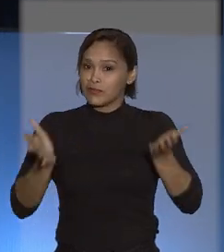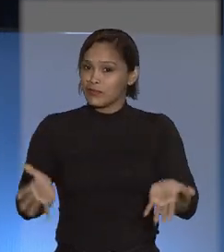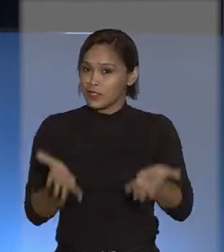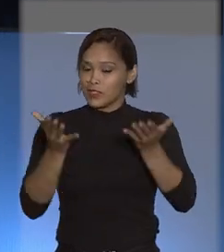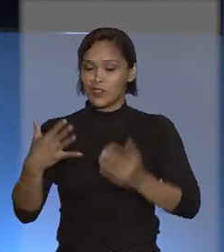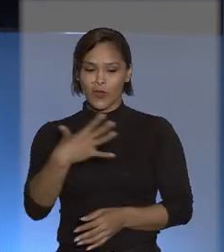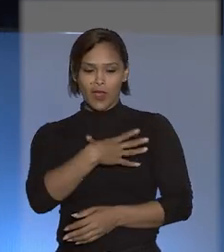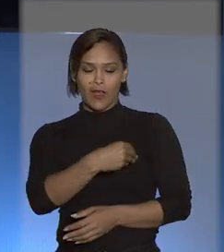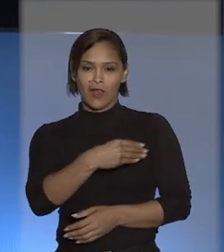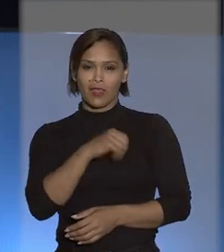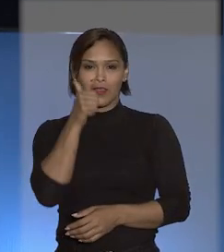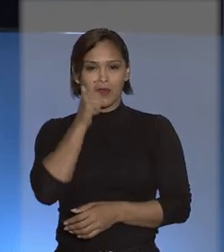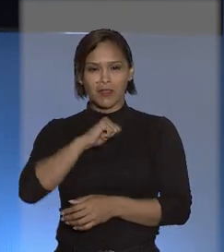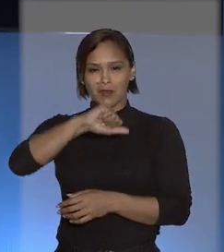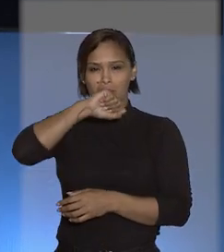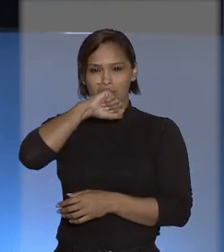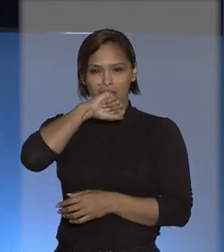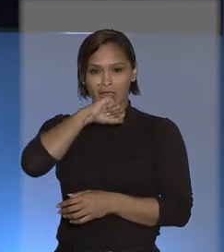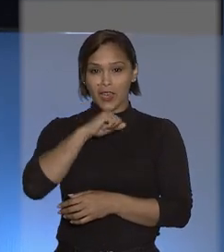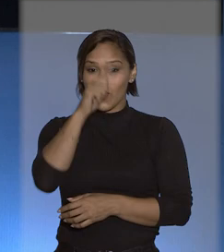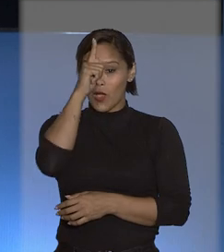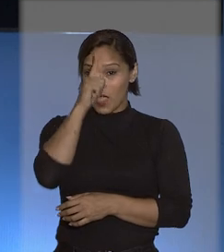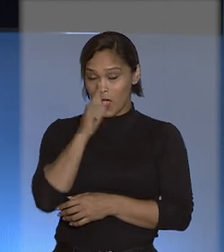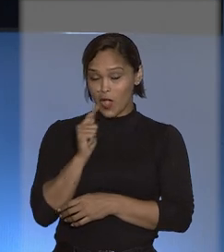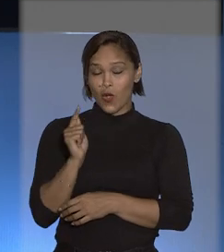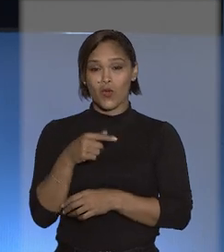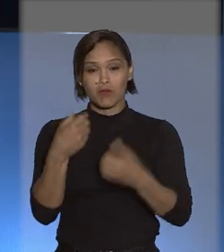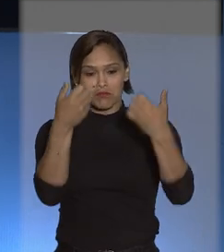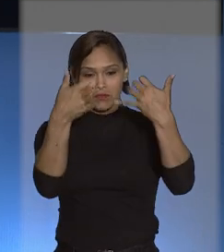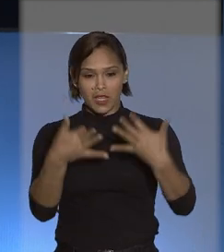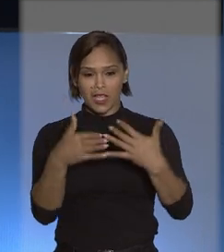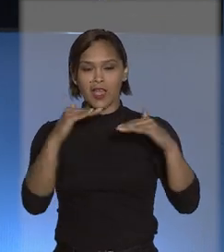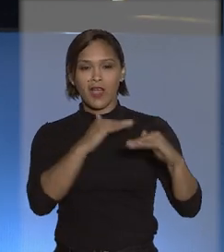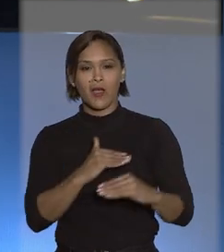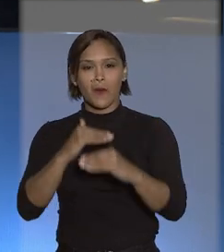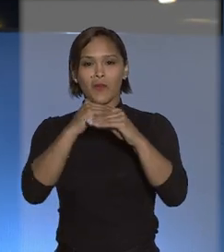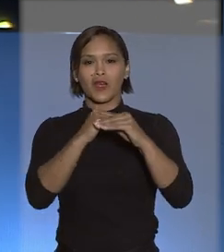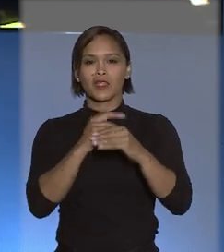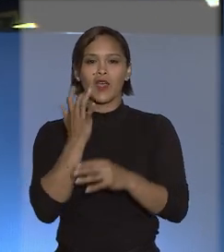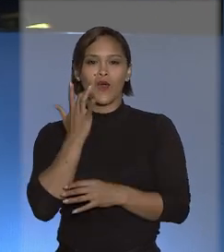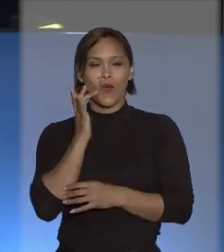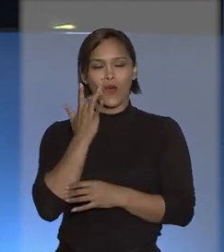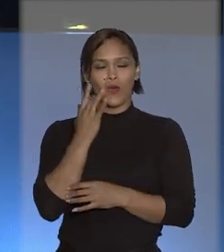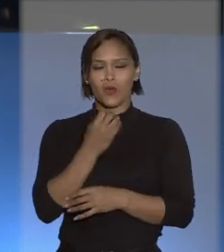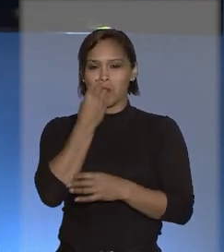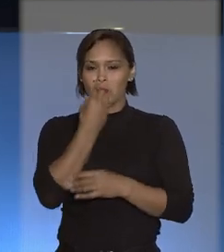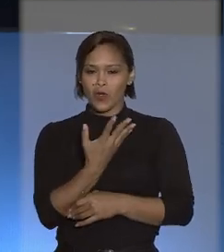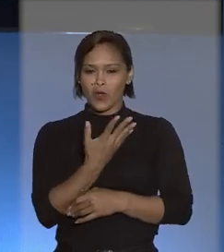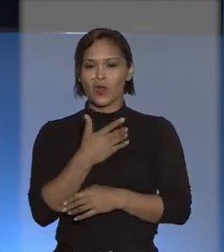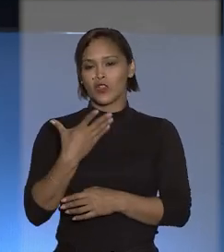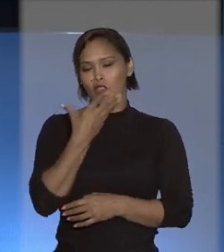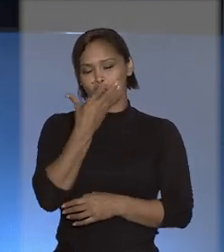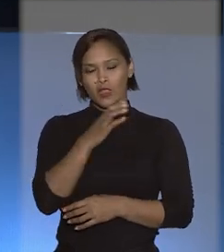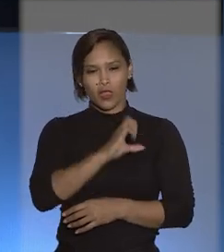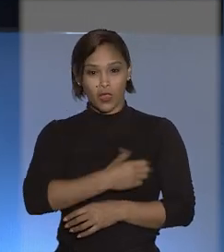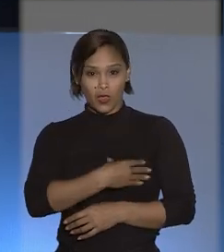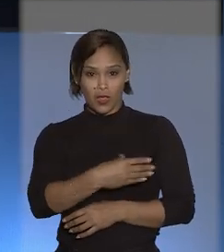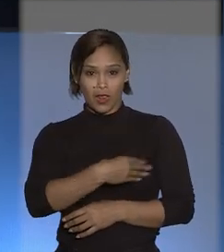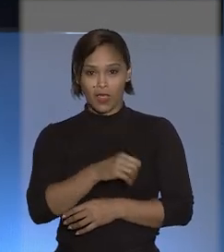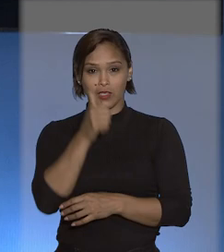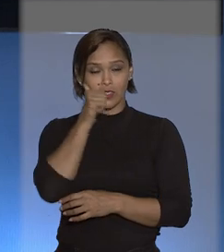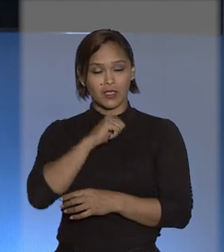ao aleitamento materno. A cor dourada está relacionada ao padrão ouro de qualidade do leite humano.